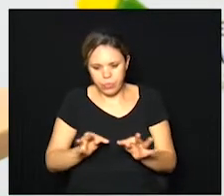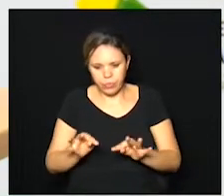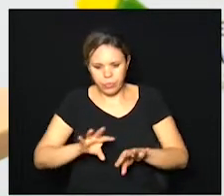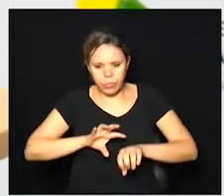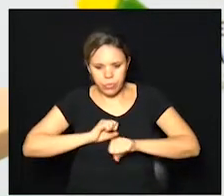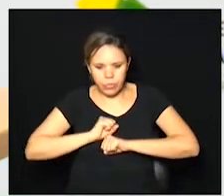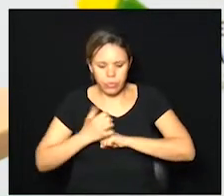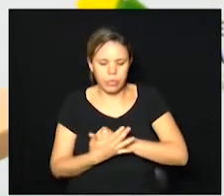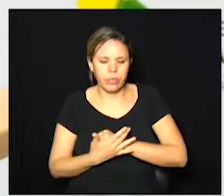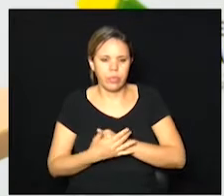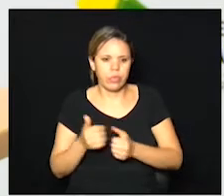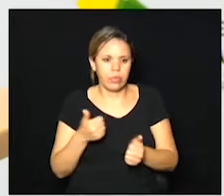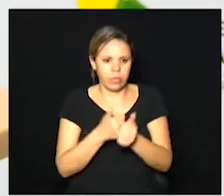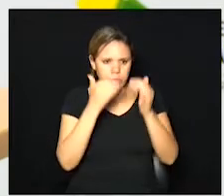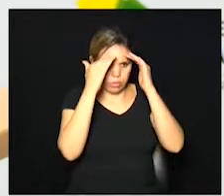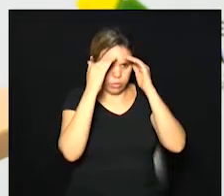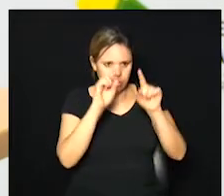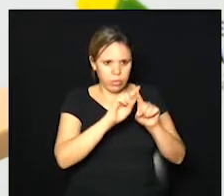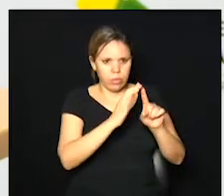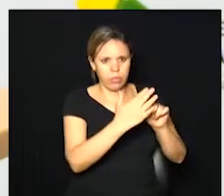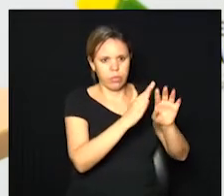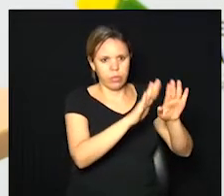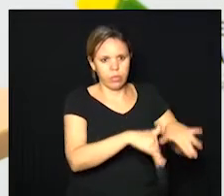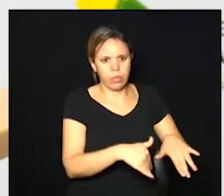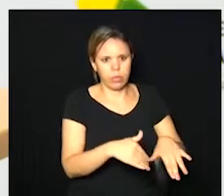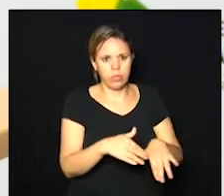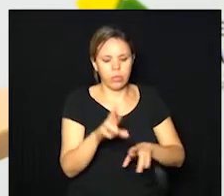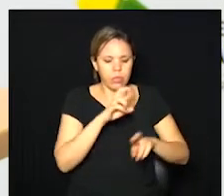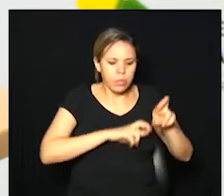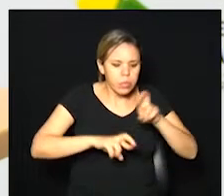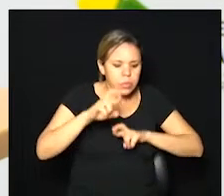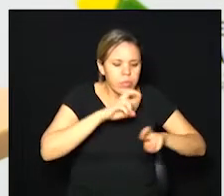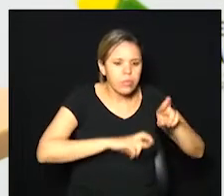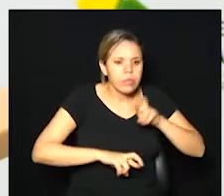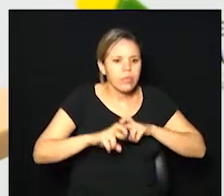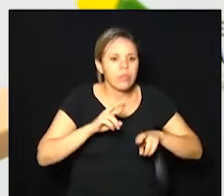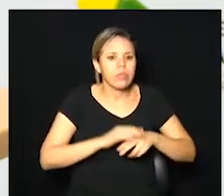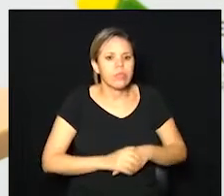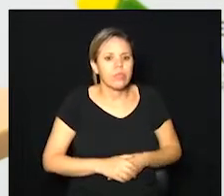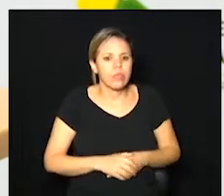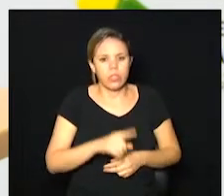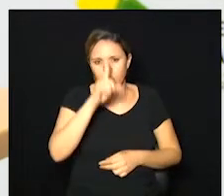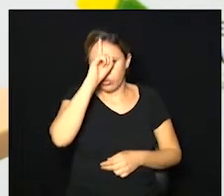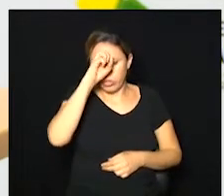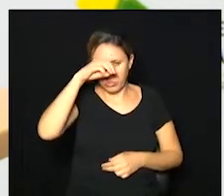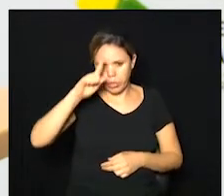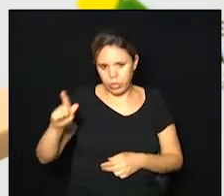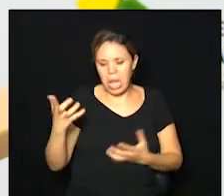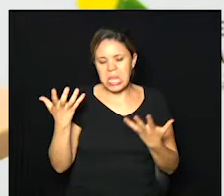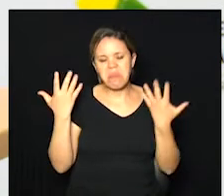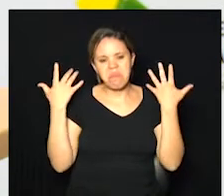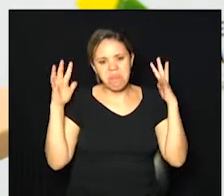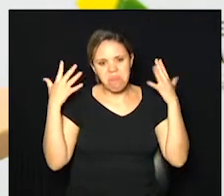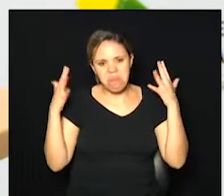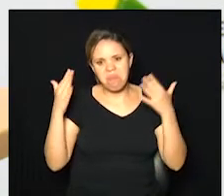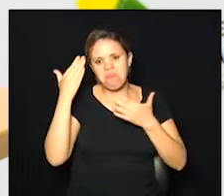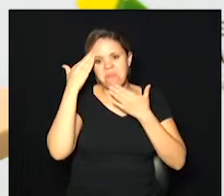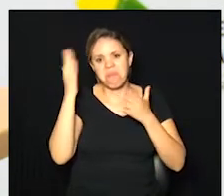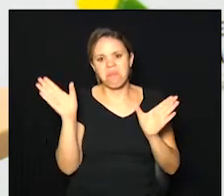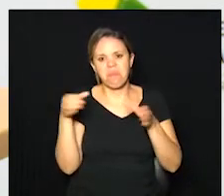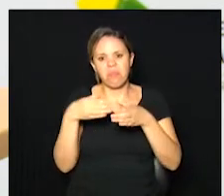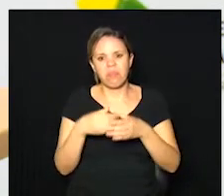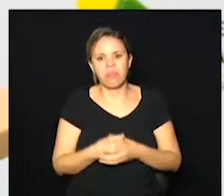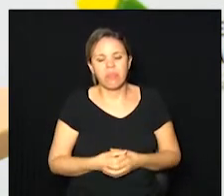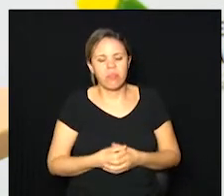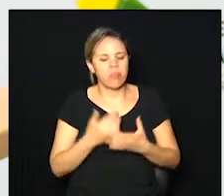Covid seguindo o isolamento em casa e sob a supervisão do hospital Mário Gatti ele quer parabenizar e agradecer a equipe